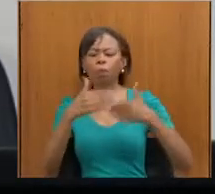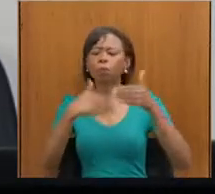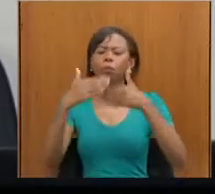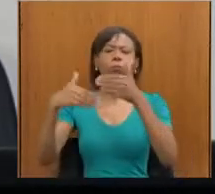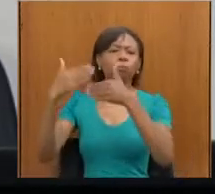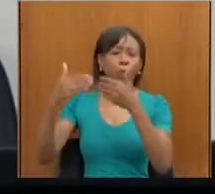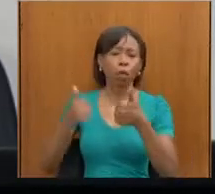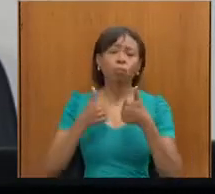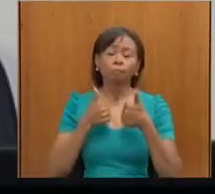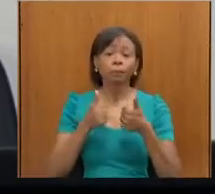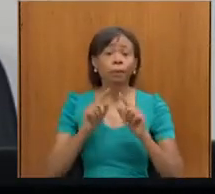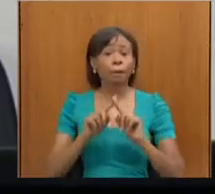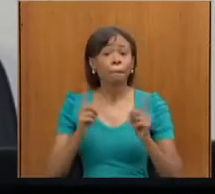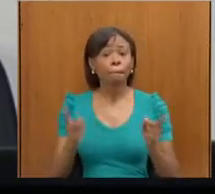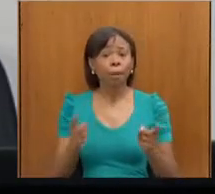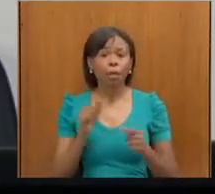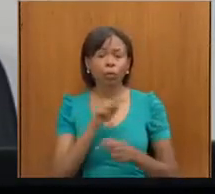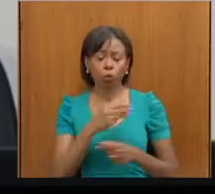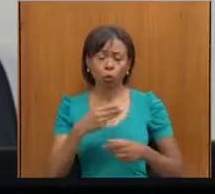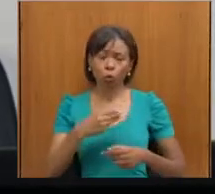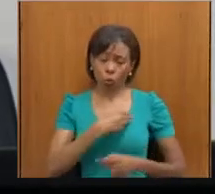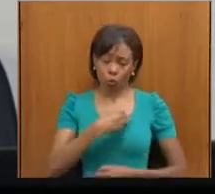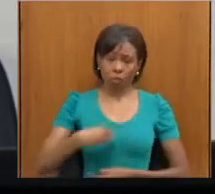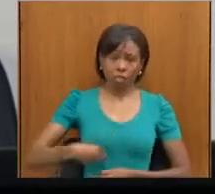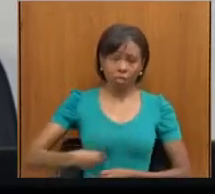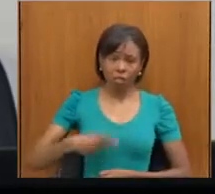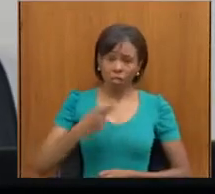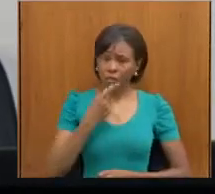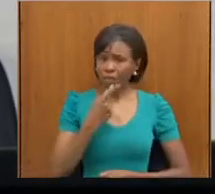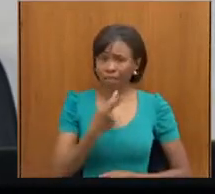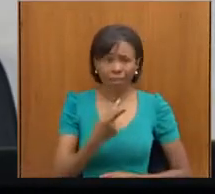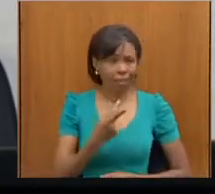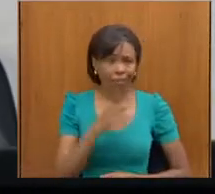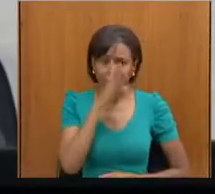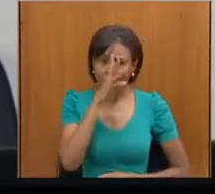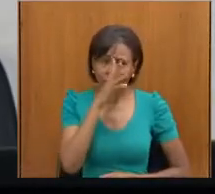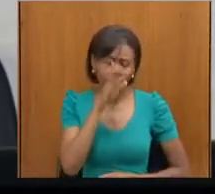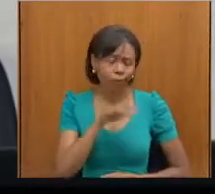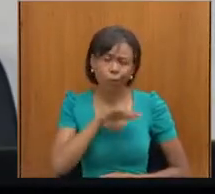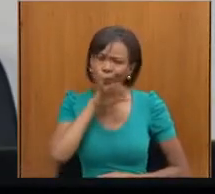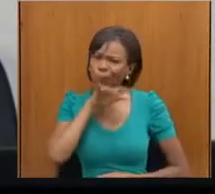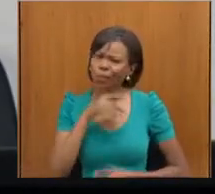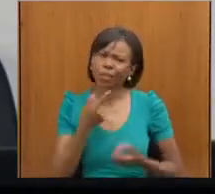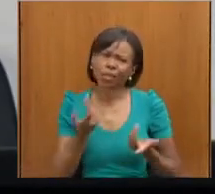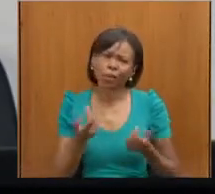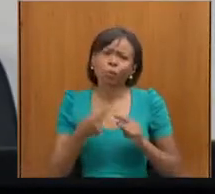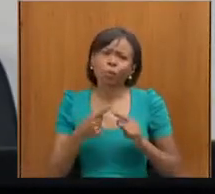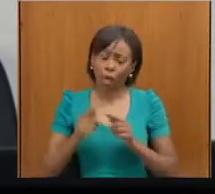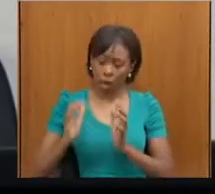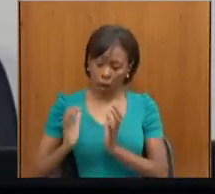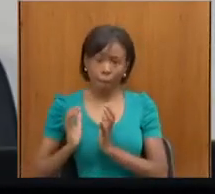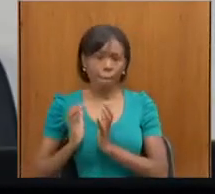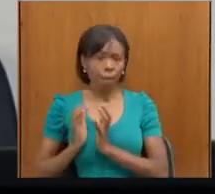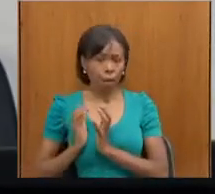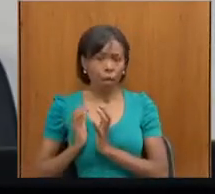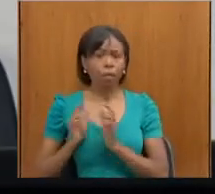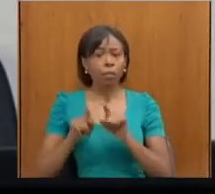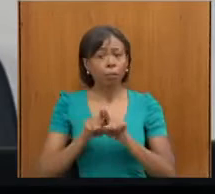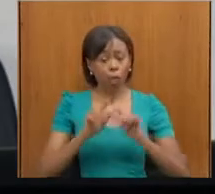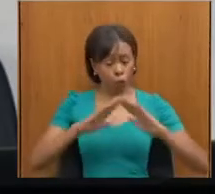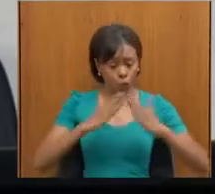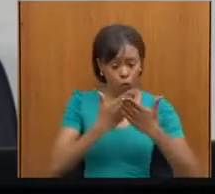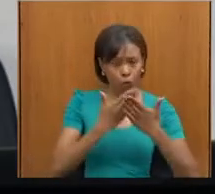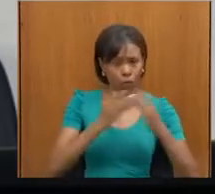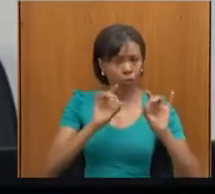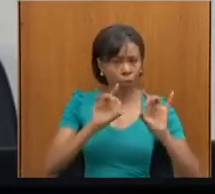Mas essa fala foi infeliz, porque as APAES, as escolas especiais, têm o seu papel também. E tem muitos